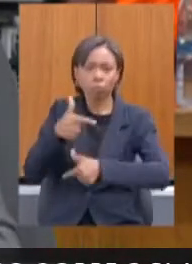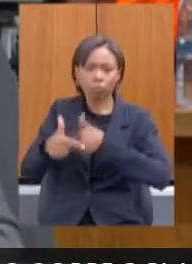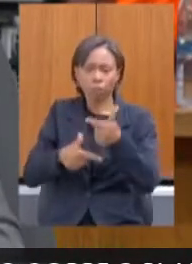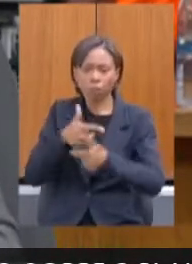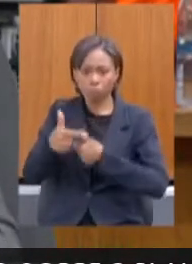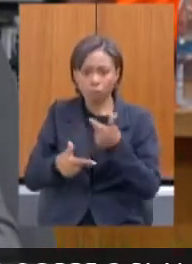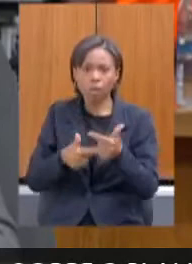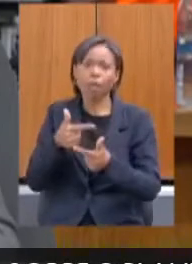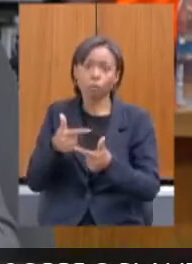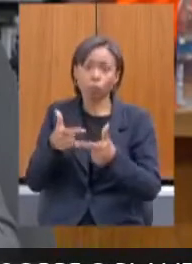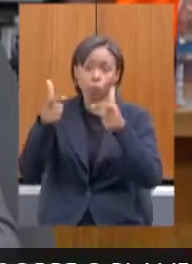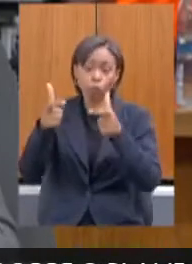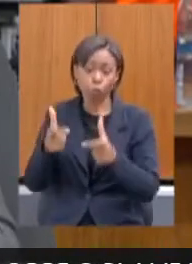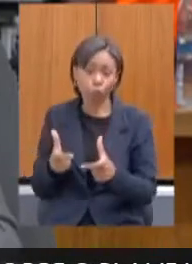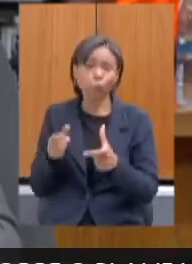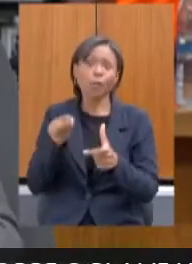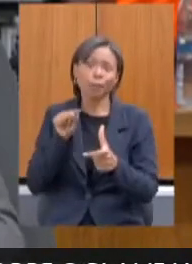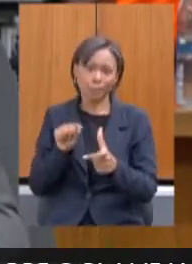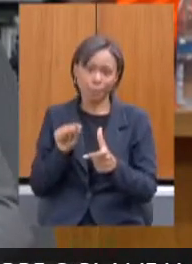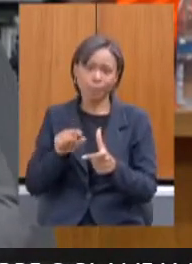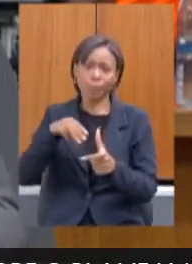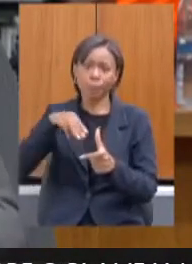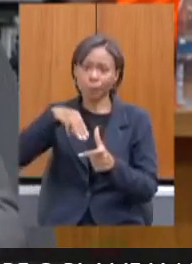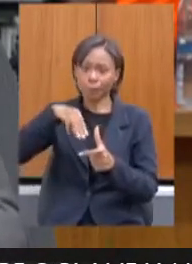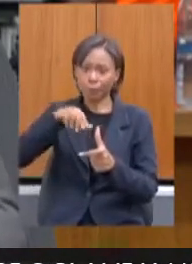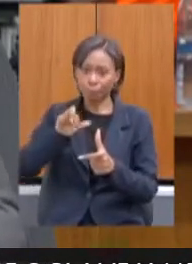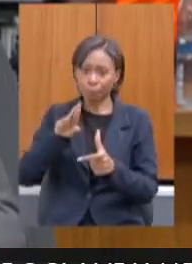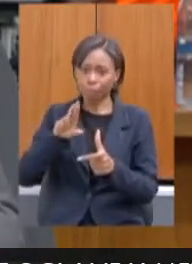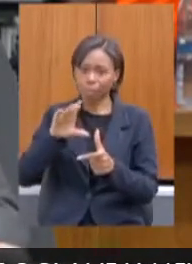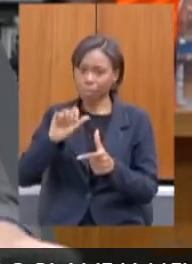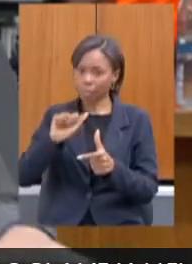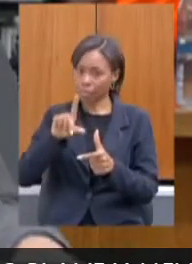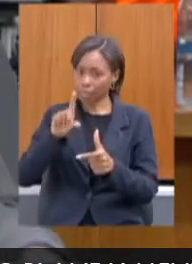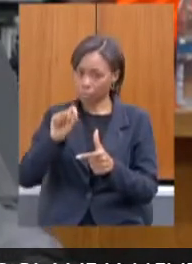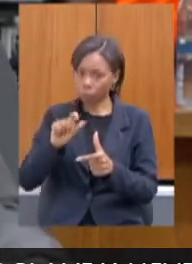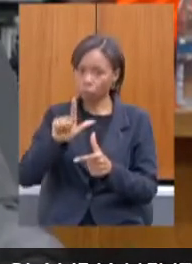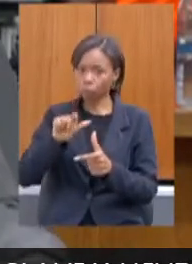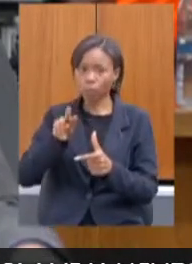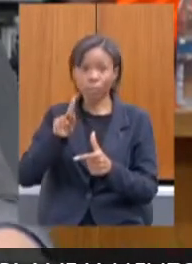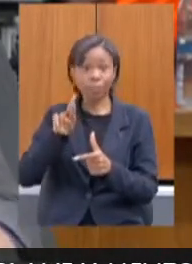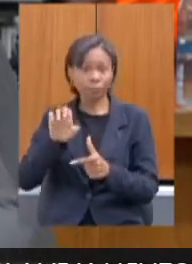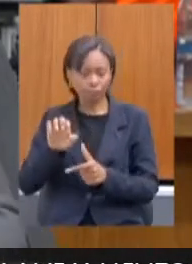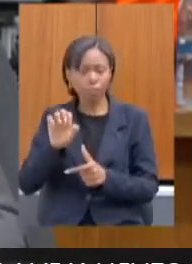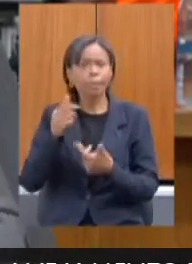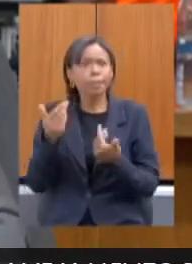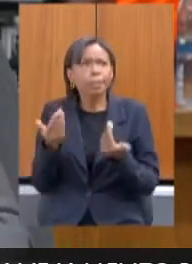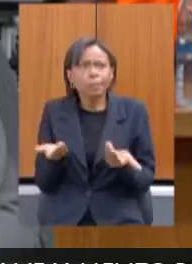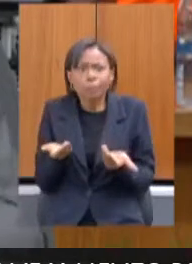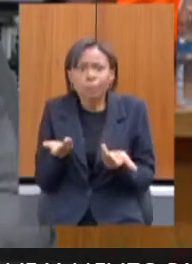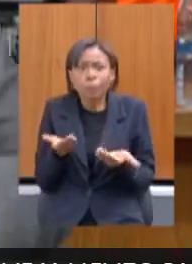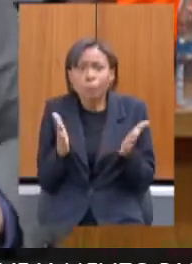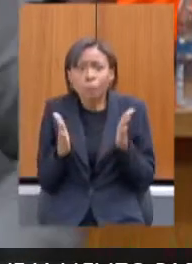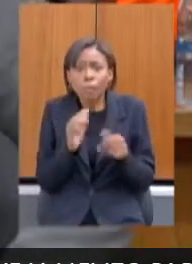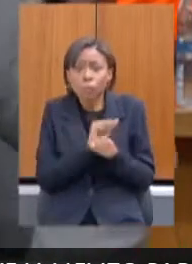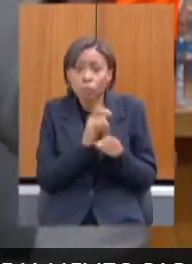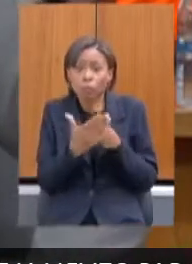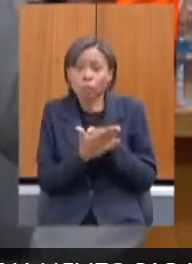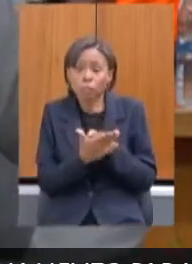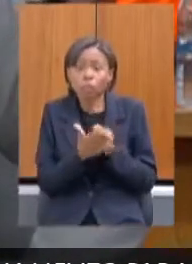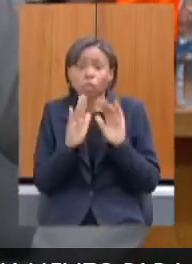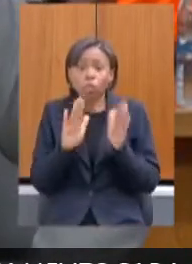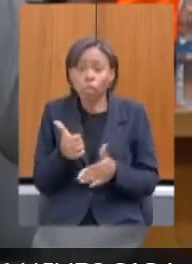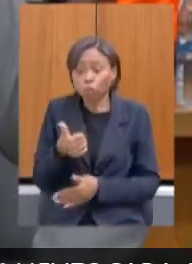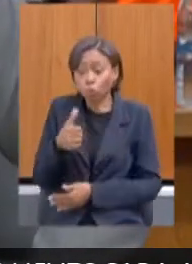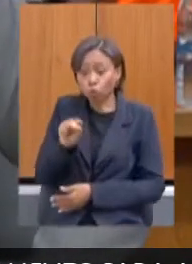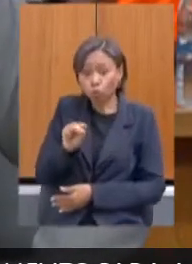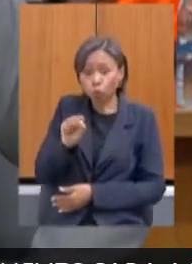um dos investimentos que a gente está citando. É importante lembrar que, mesmo num período de pandemia, a gente teve a atração de 18 bilhões